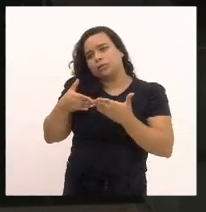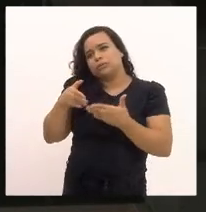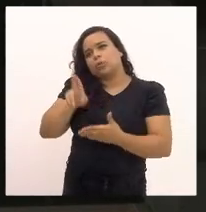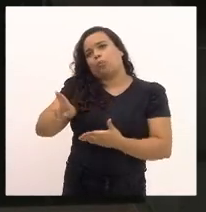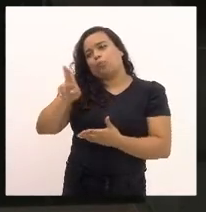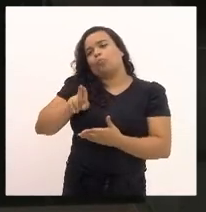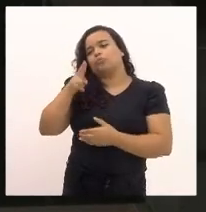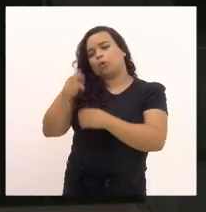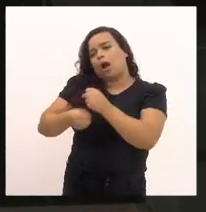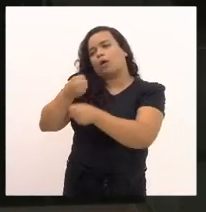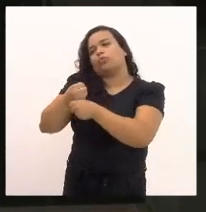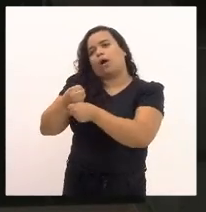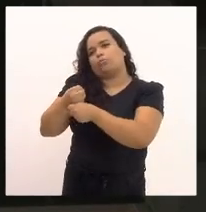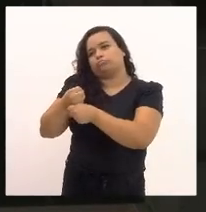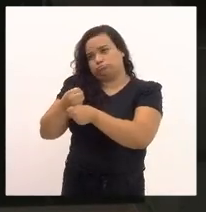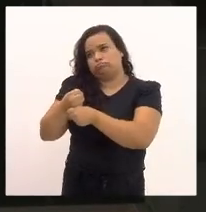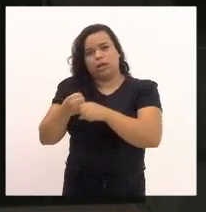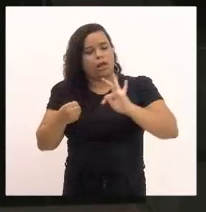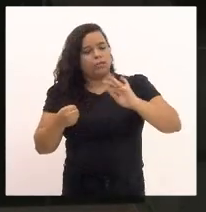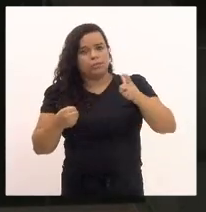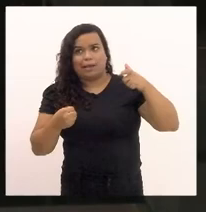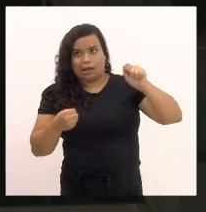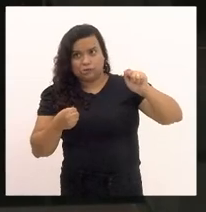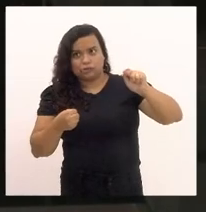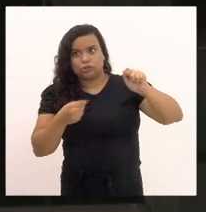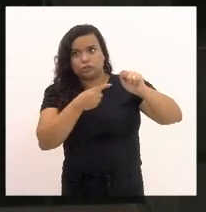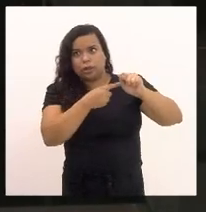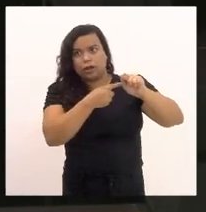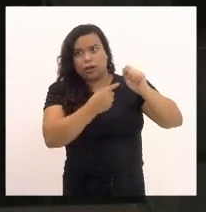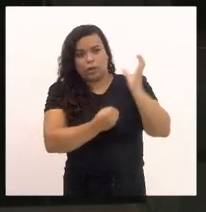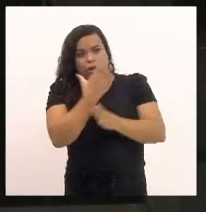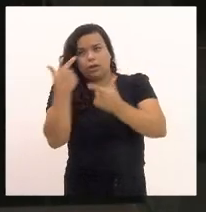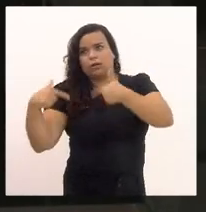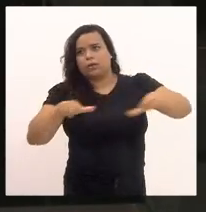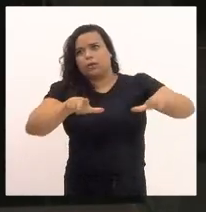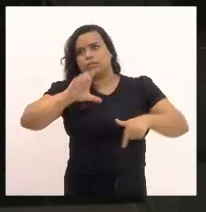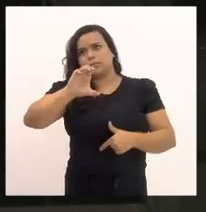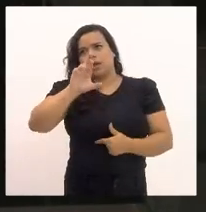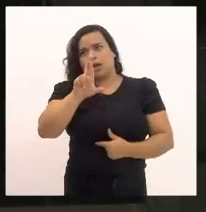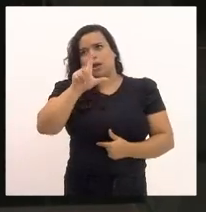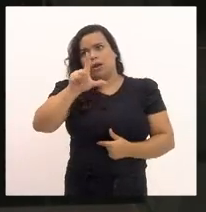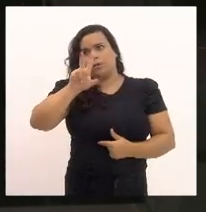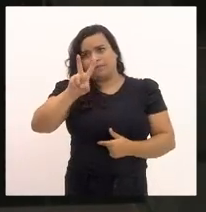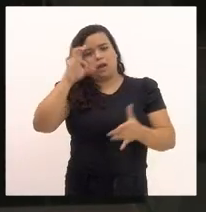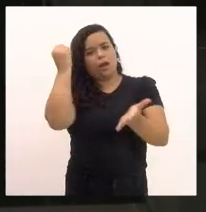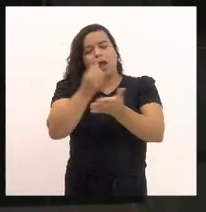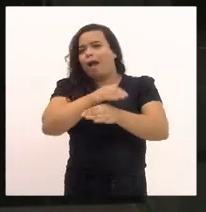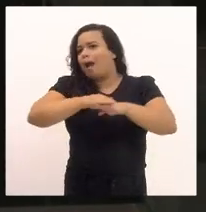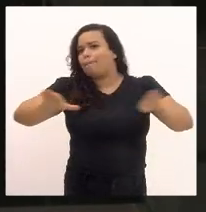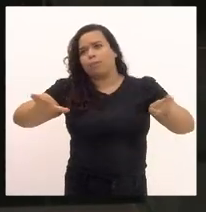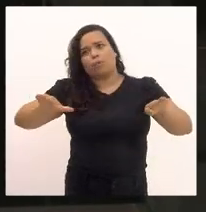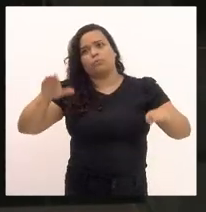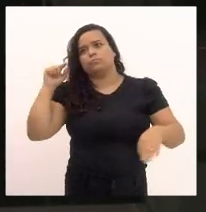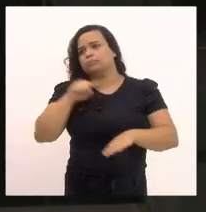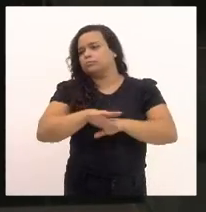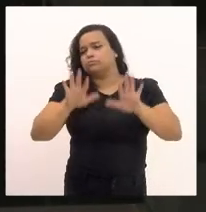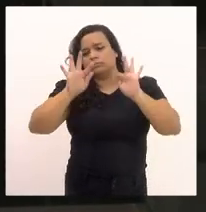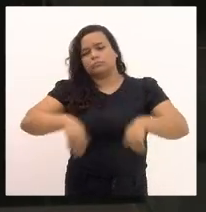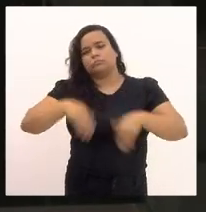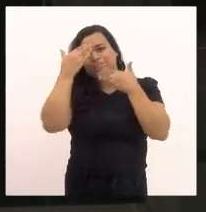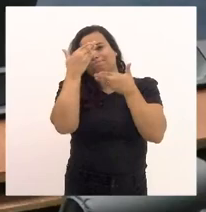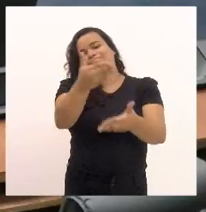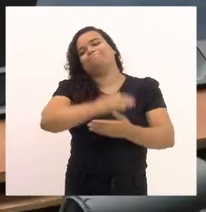Acabou a taxa de emissão de CRLV. Ponto. Muito obrigado, senhora presidente.